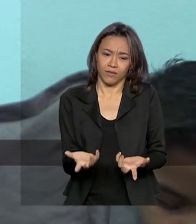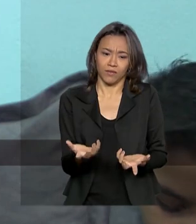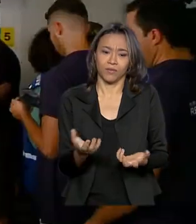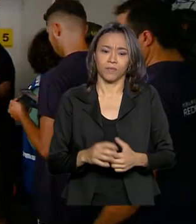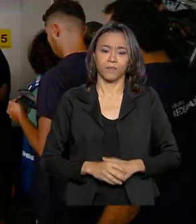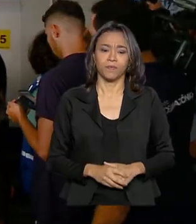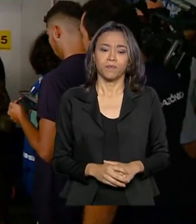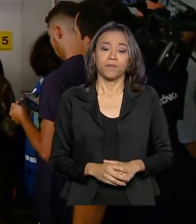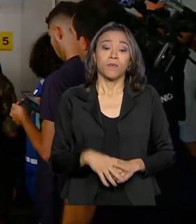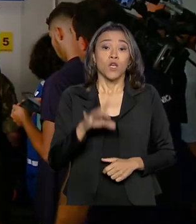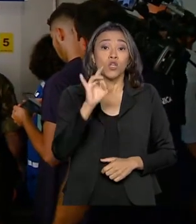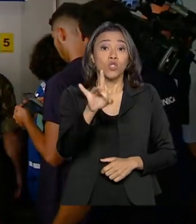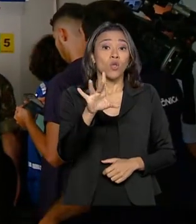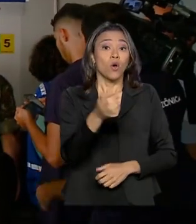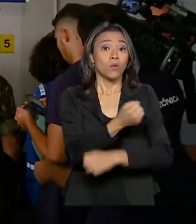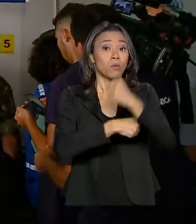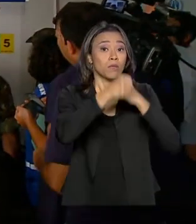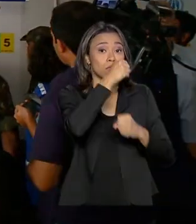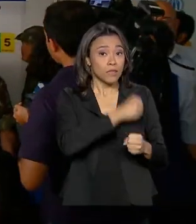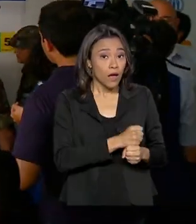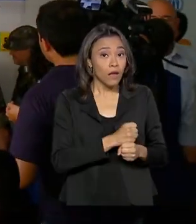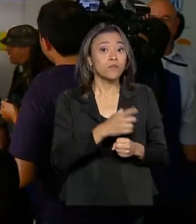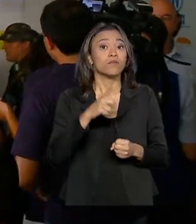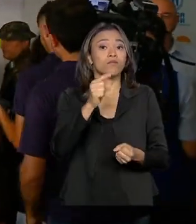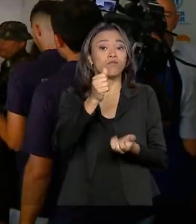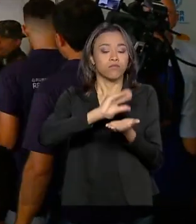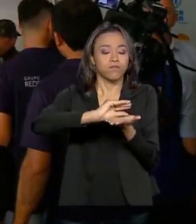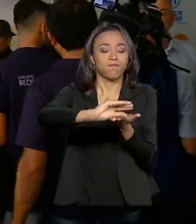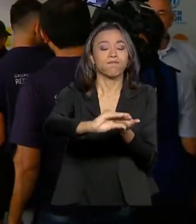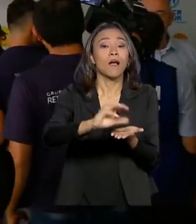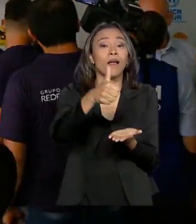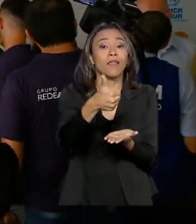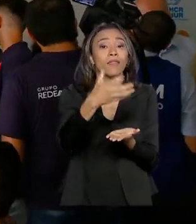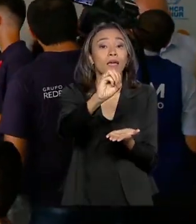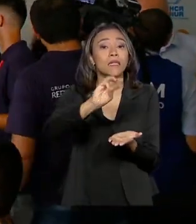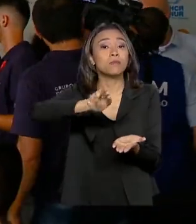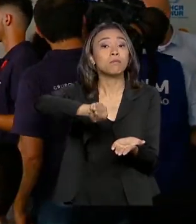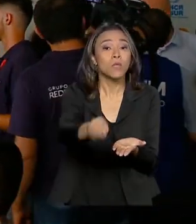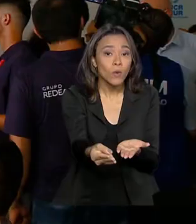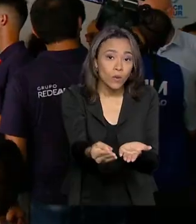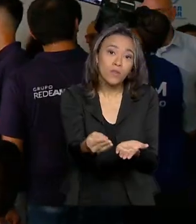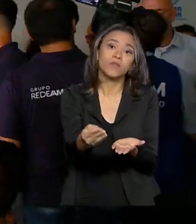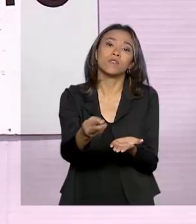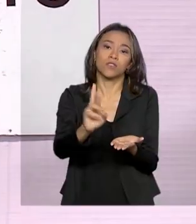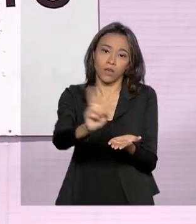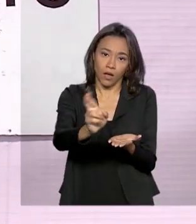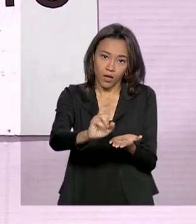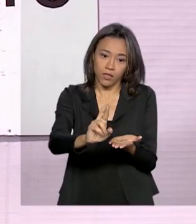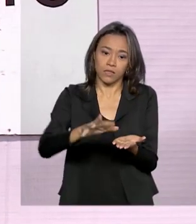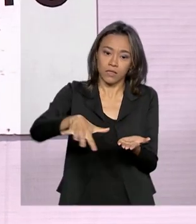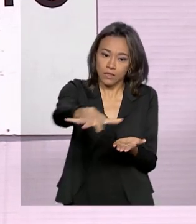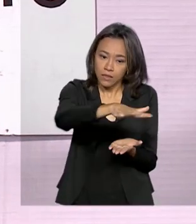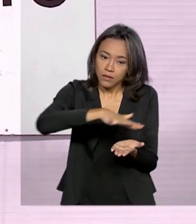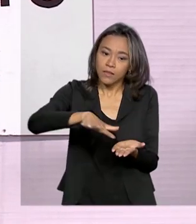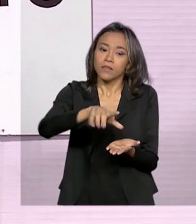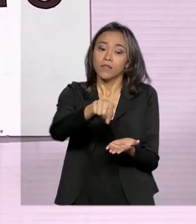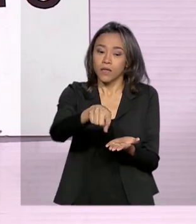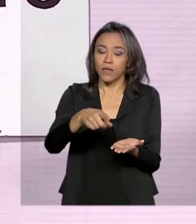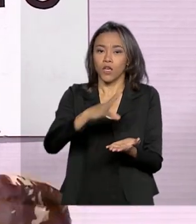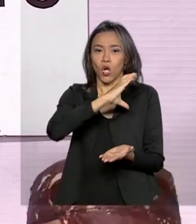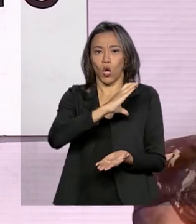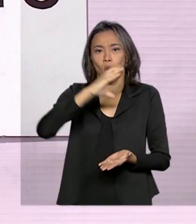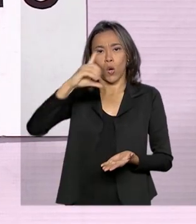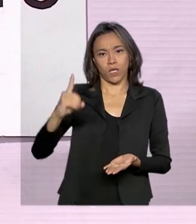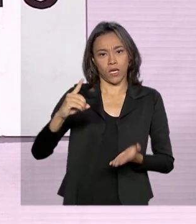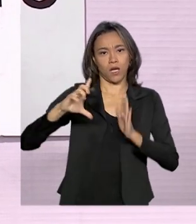por nós. Só no ano passado foram investidos cerca de 10 milhões de reais na Operação Acolhida. Coordenada pela Casa Civil